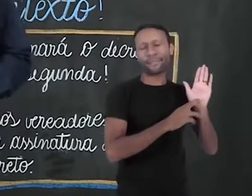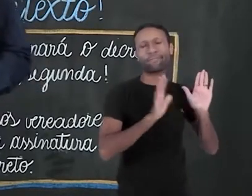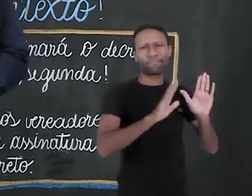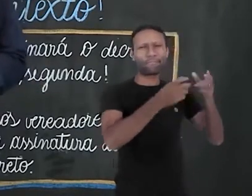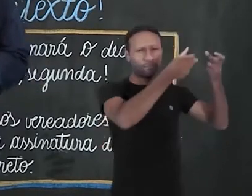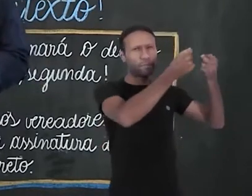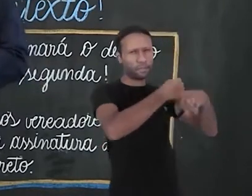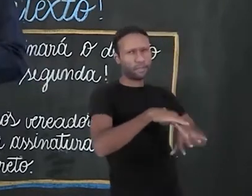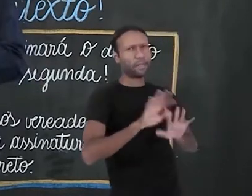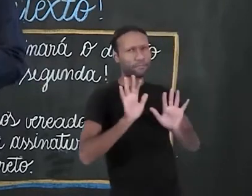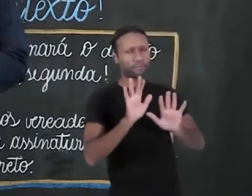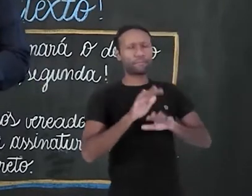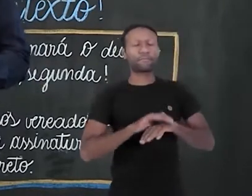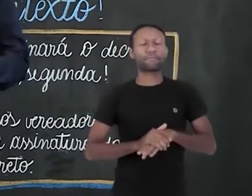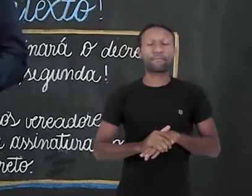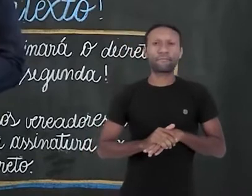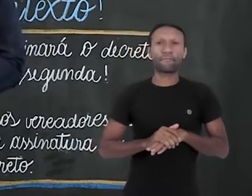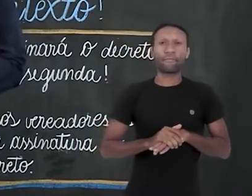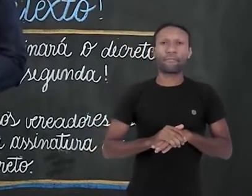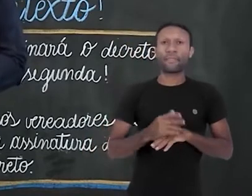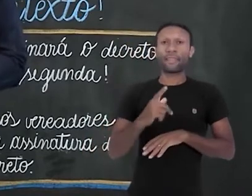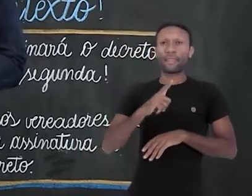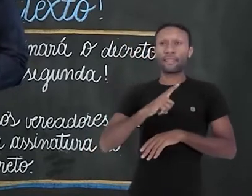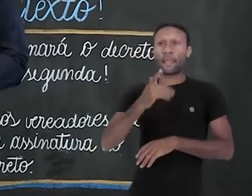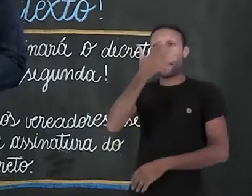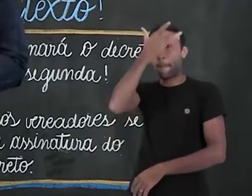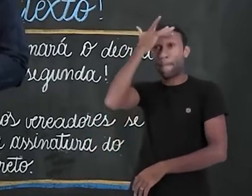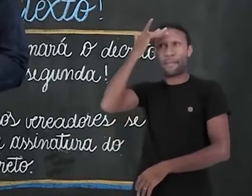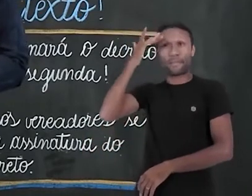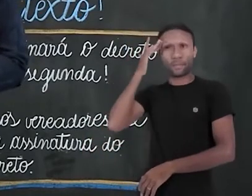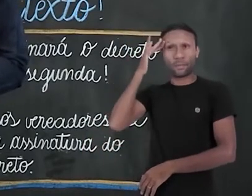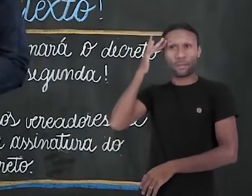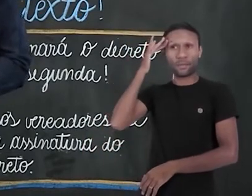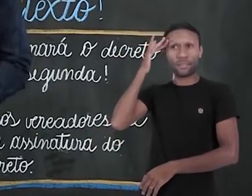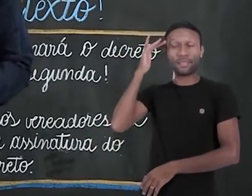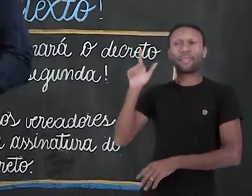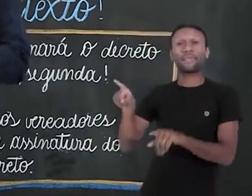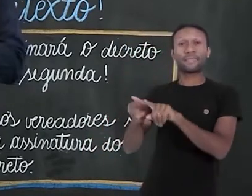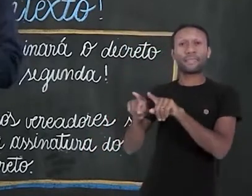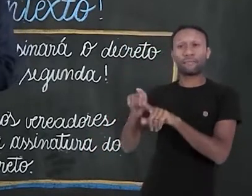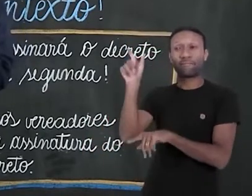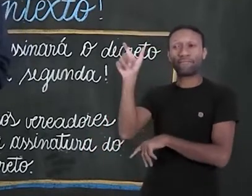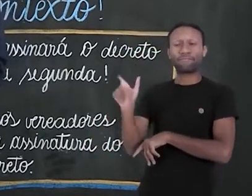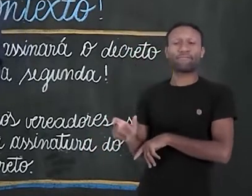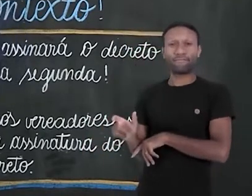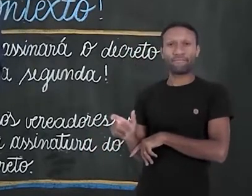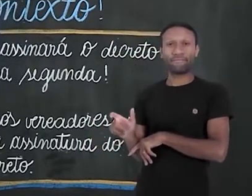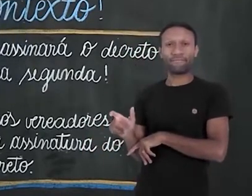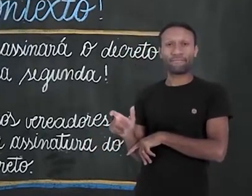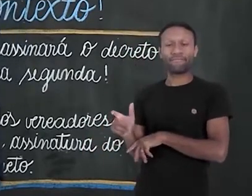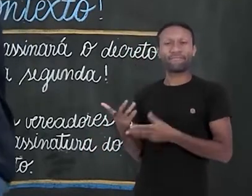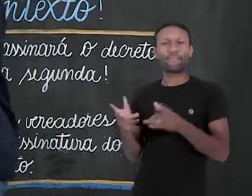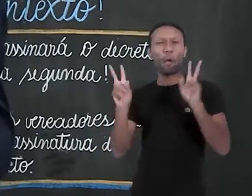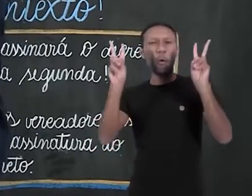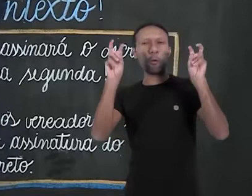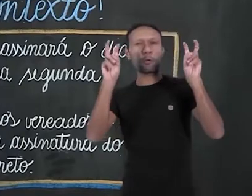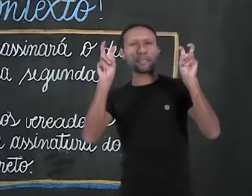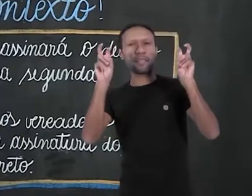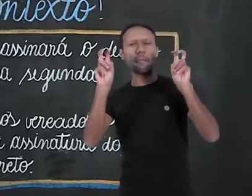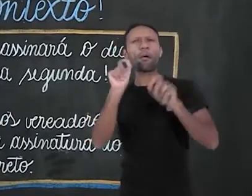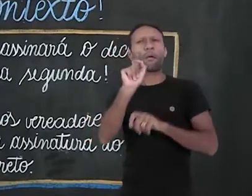exceções. Esses dois termos são o sujeito e o predicado. O tema da aula de hoje é o